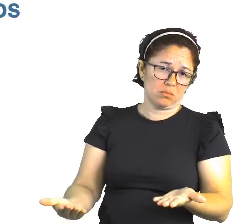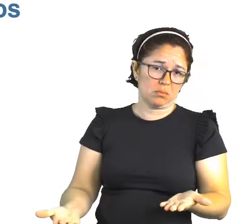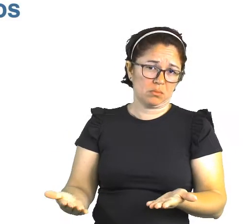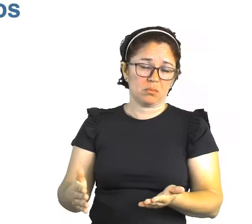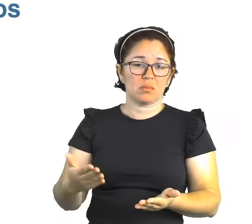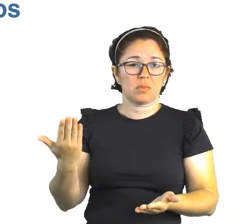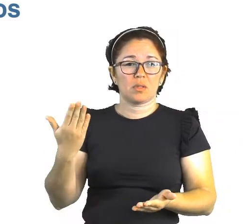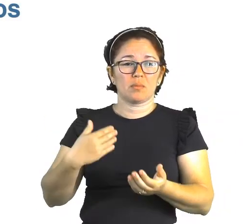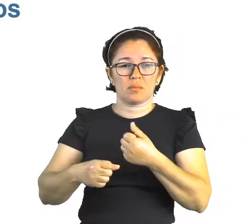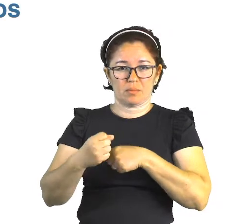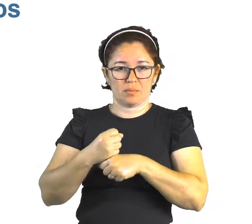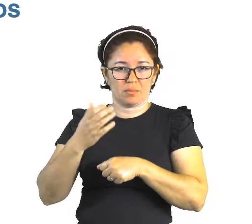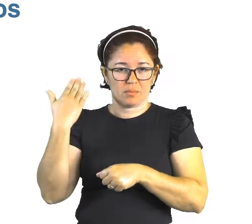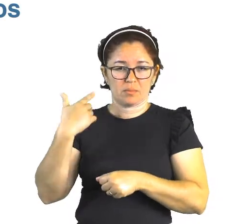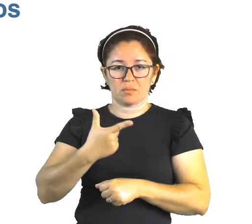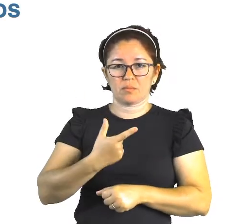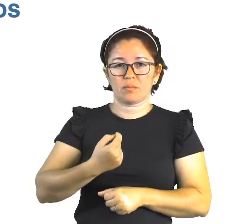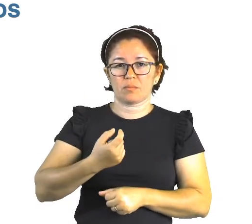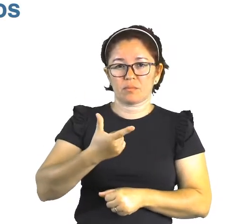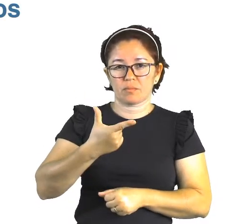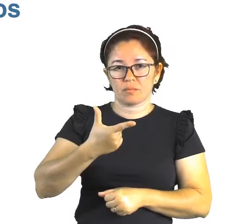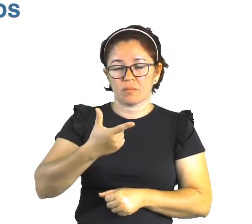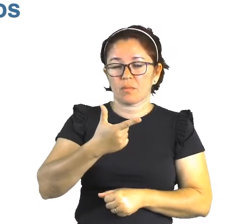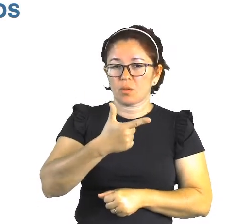termo